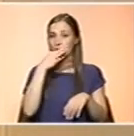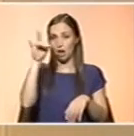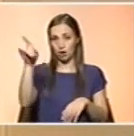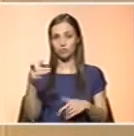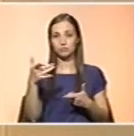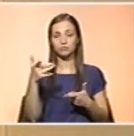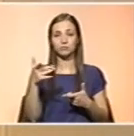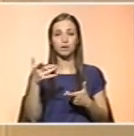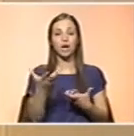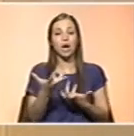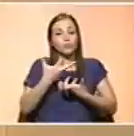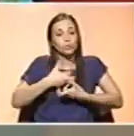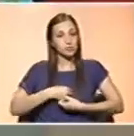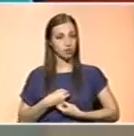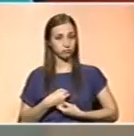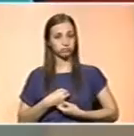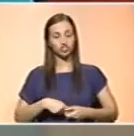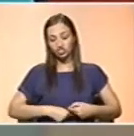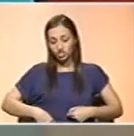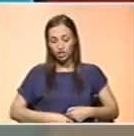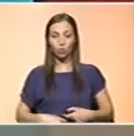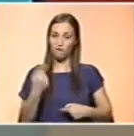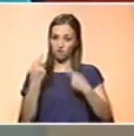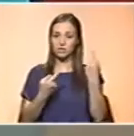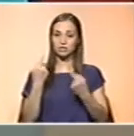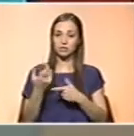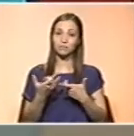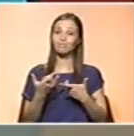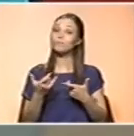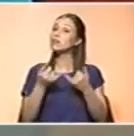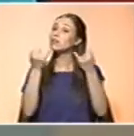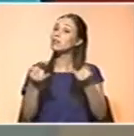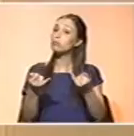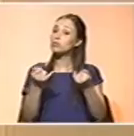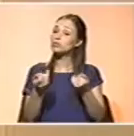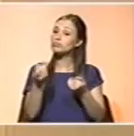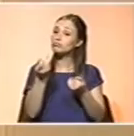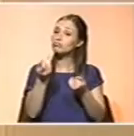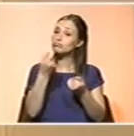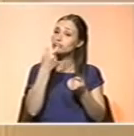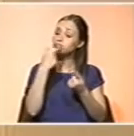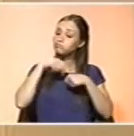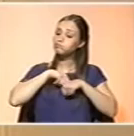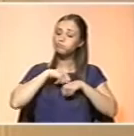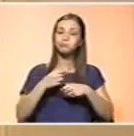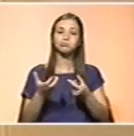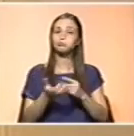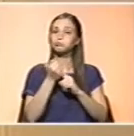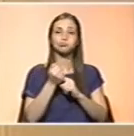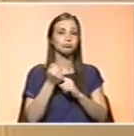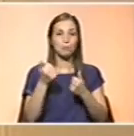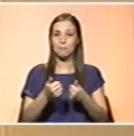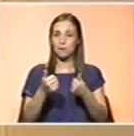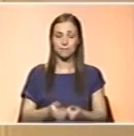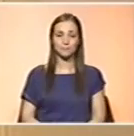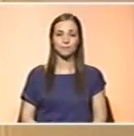deficiências de absorção a nível intestinal e depois os nutrientes não estão a ter o seu efeito na alimentação.